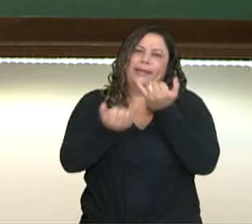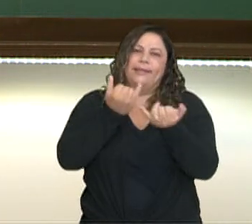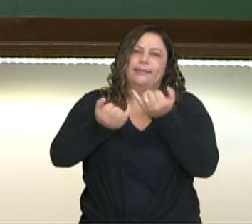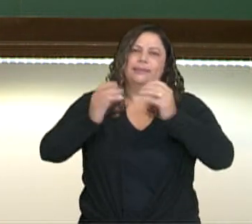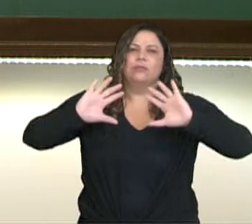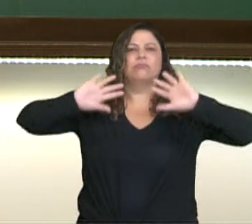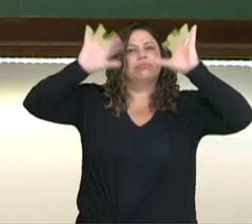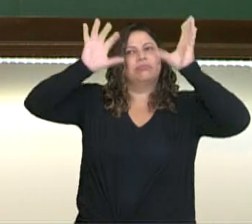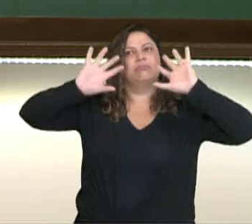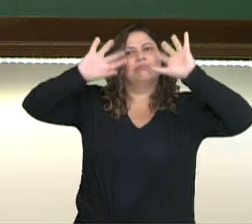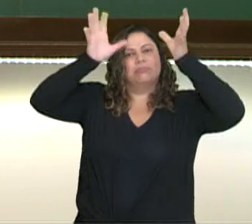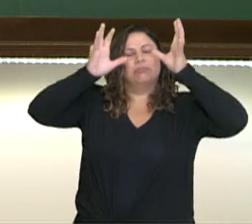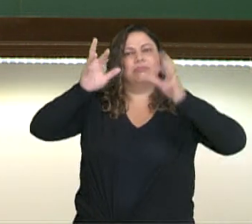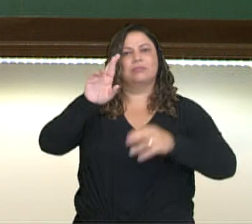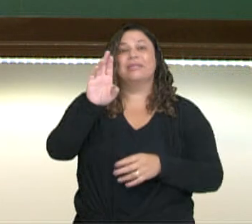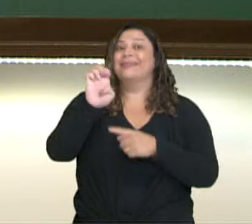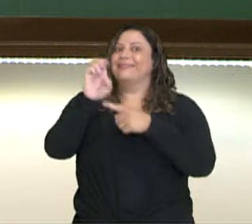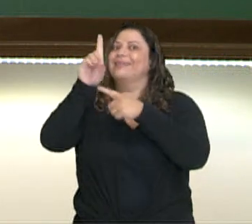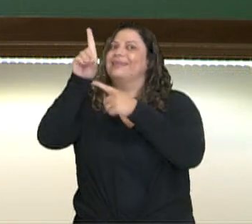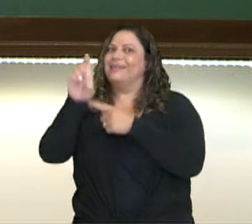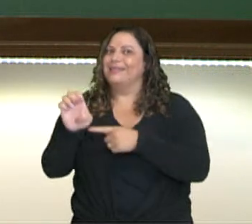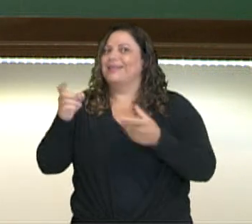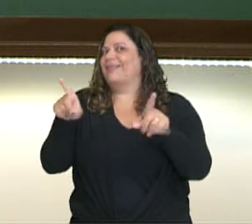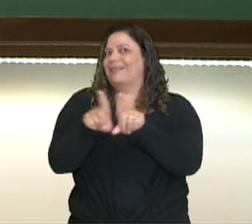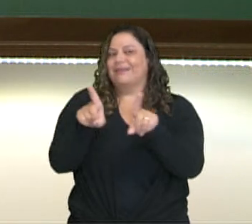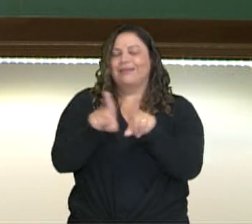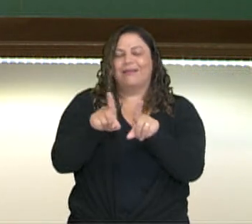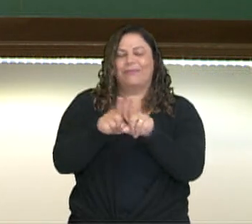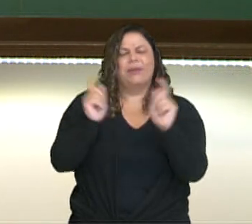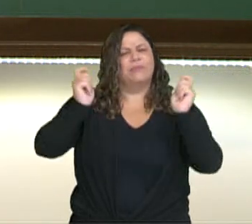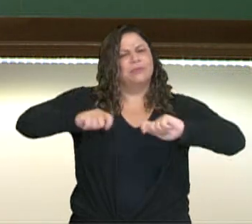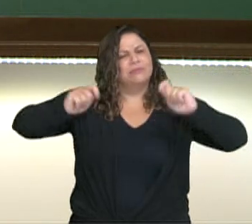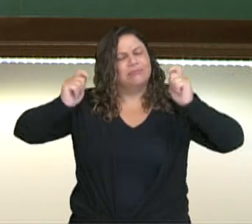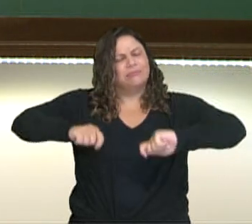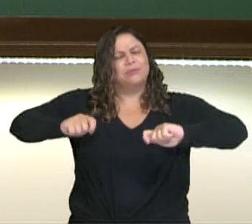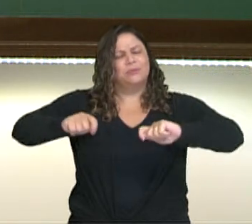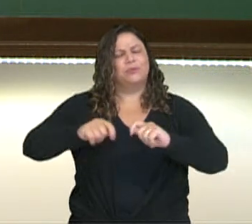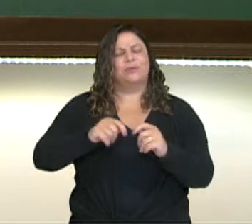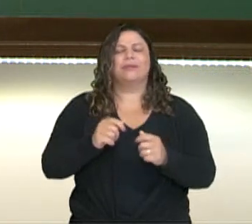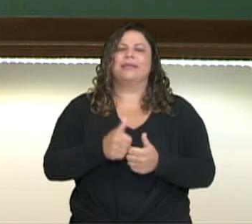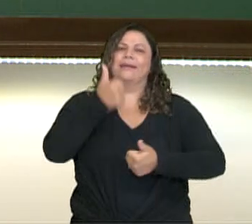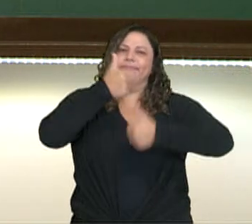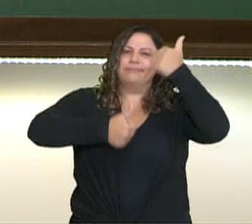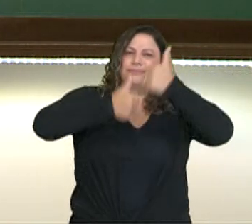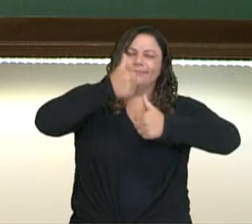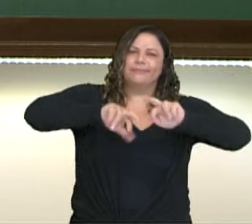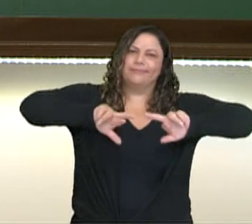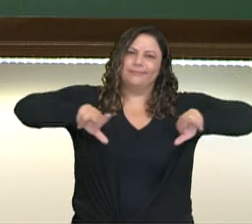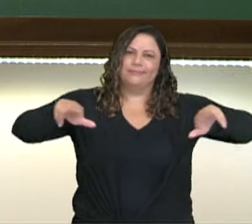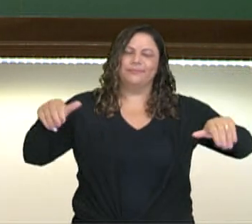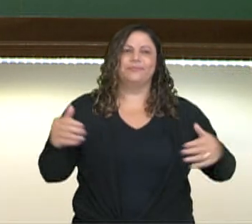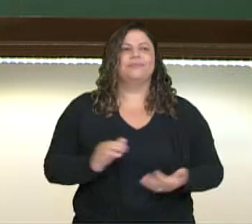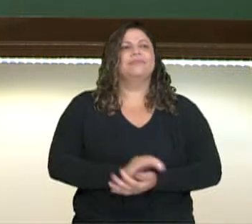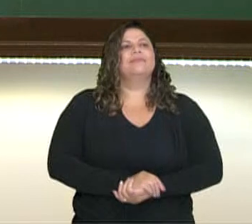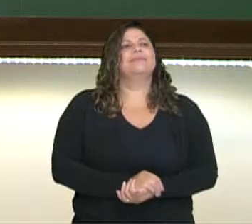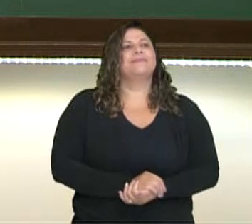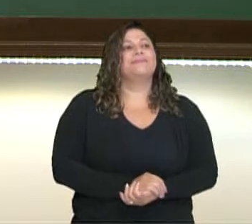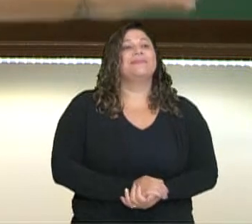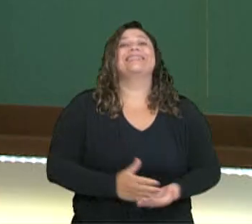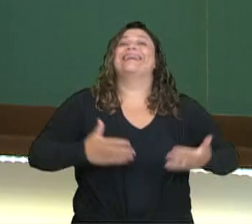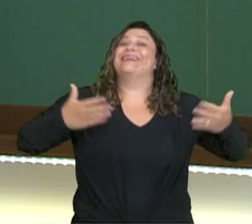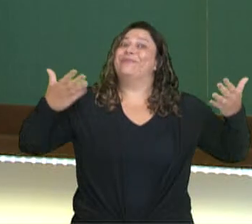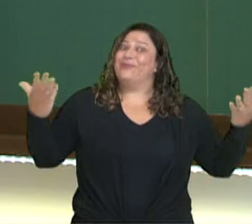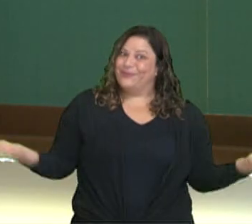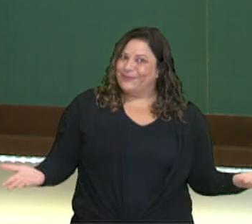outras tantas possibilidades dos esportes de rede, certo? Muito bem!